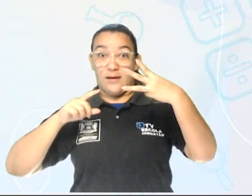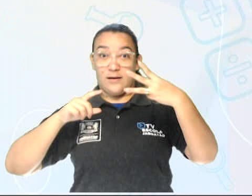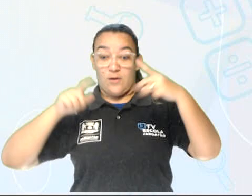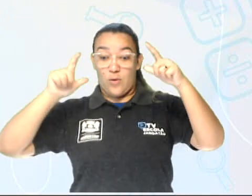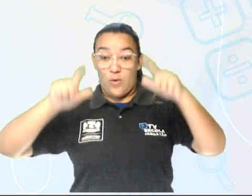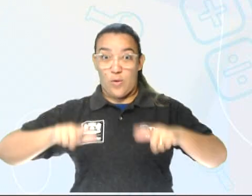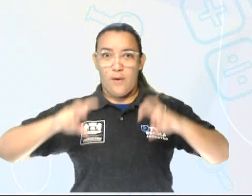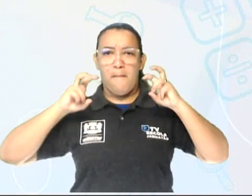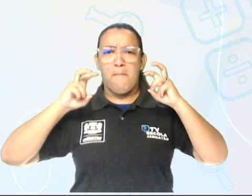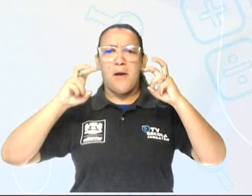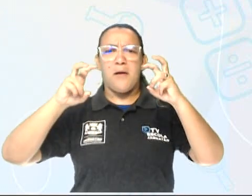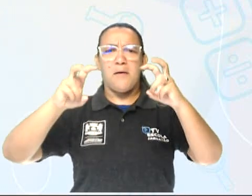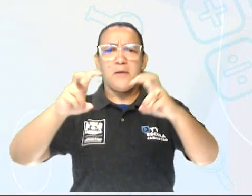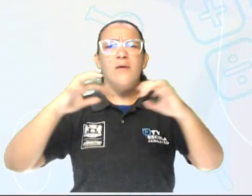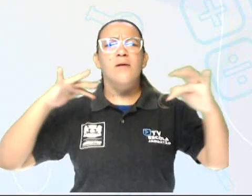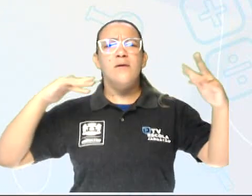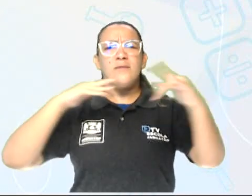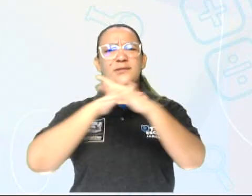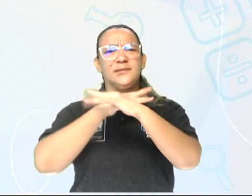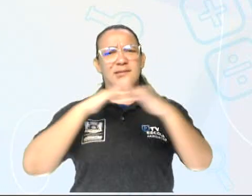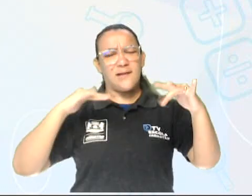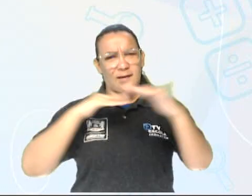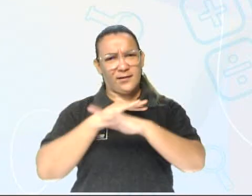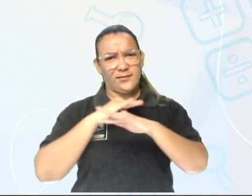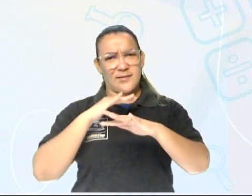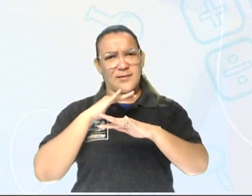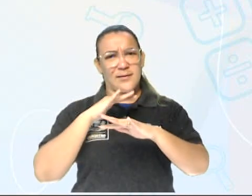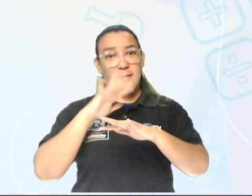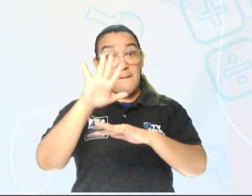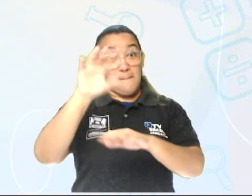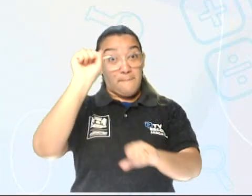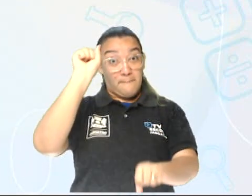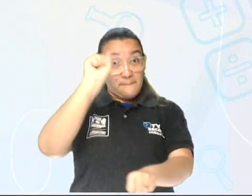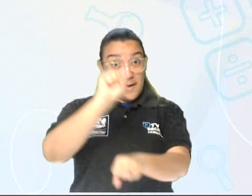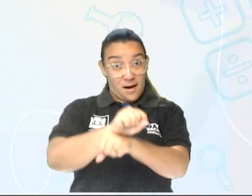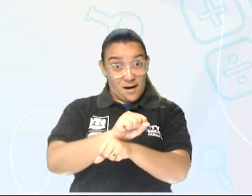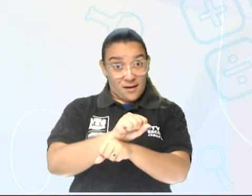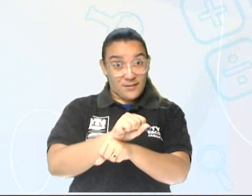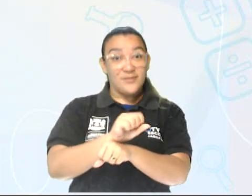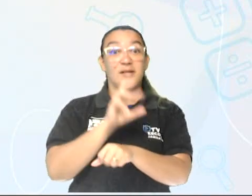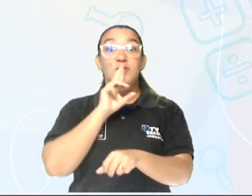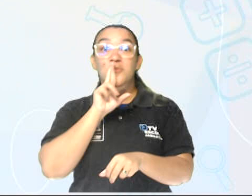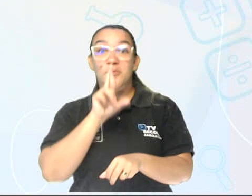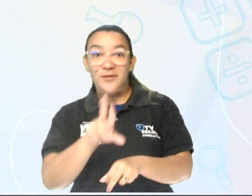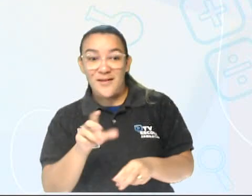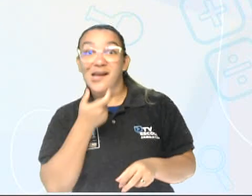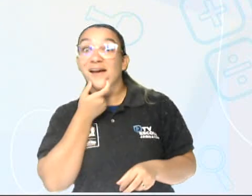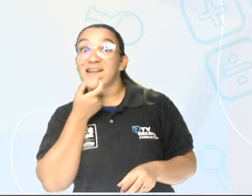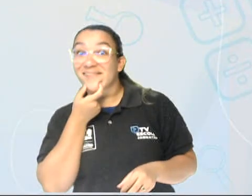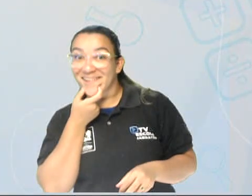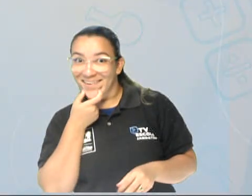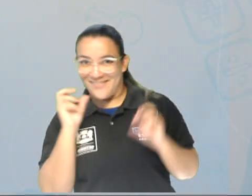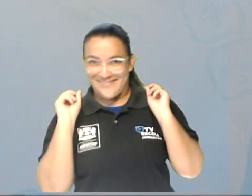minha cidade. Como é que eu digo isso em inglês? Pausa o vídeo e vai responder. Tá bom?